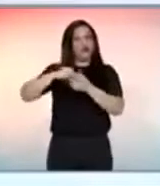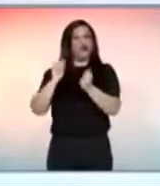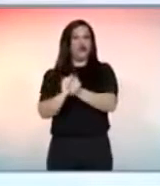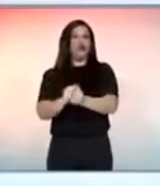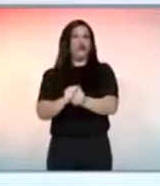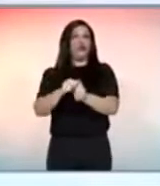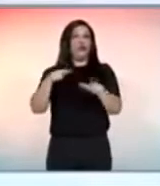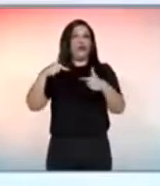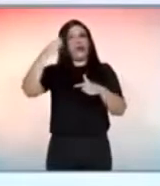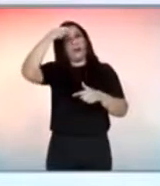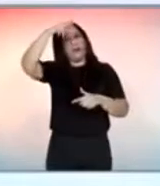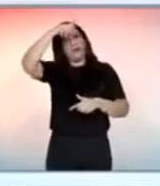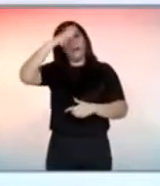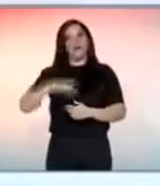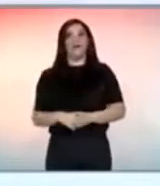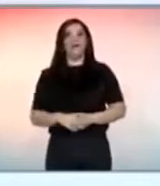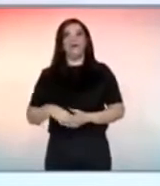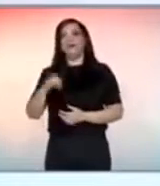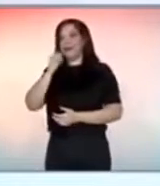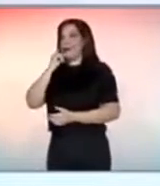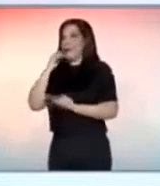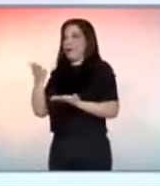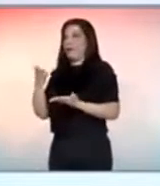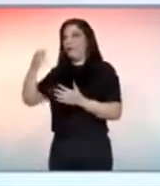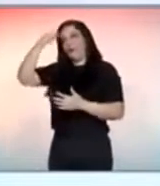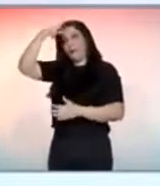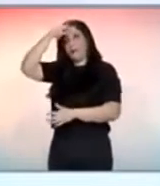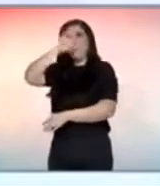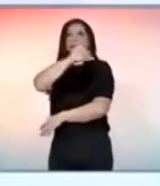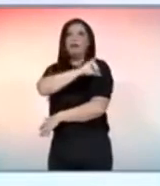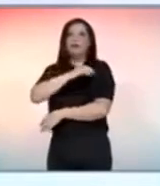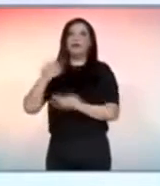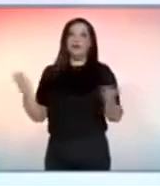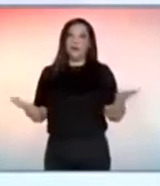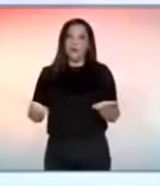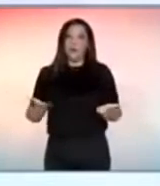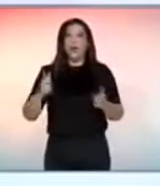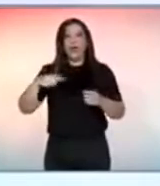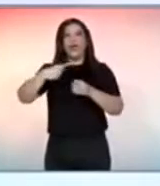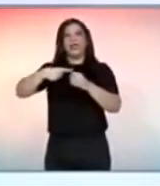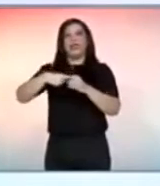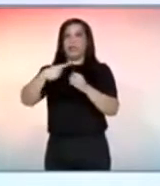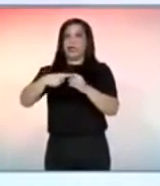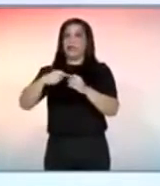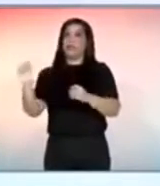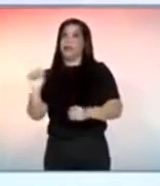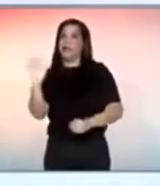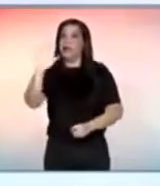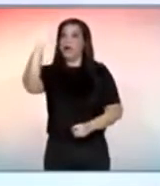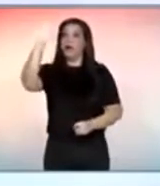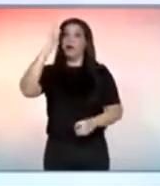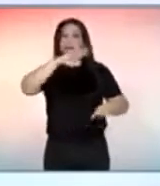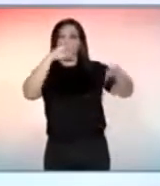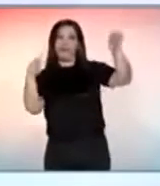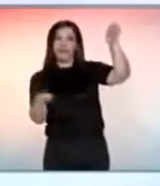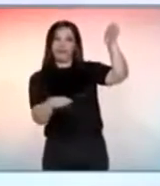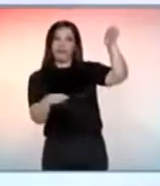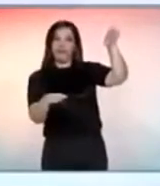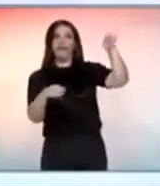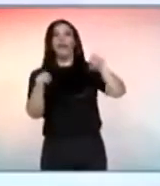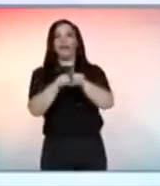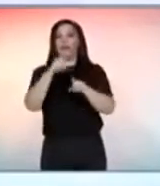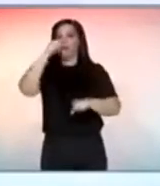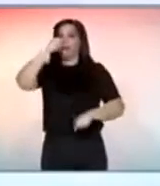O Rio de Janeiro hoje, através do governo do PMDB, acabou se configurando como uma cidade muito cara, muito desigual e muito